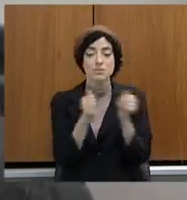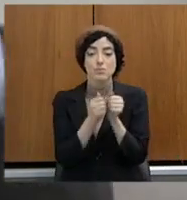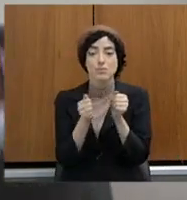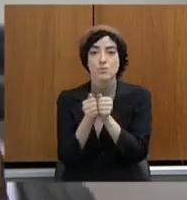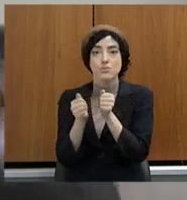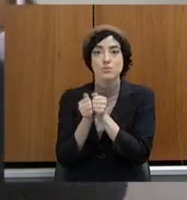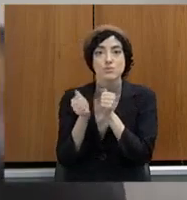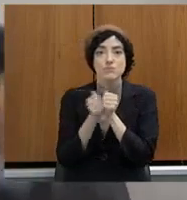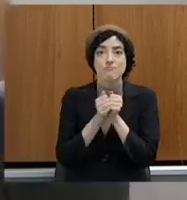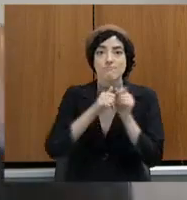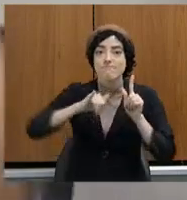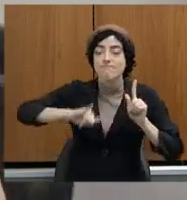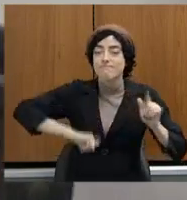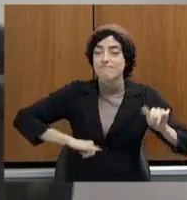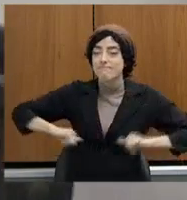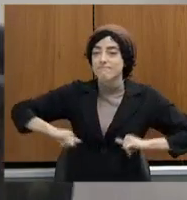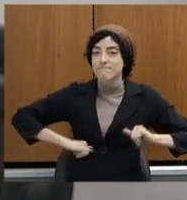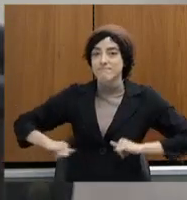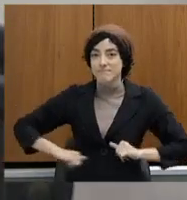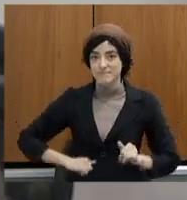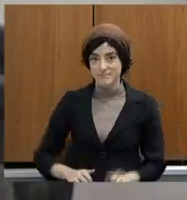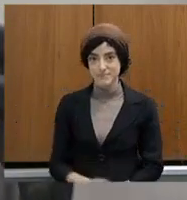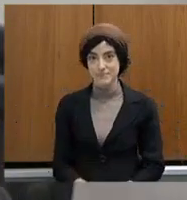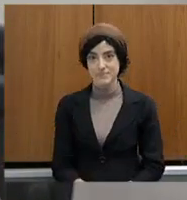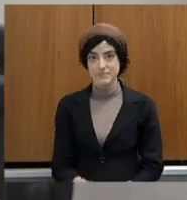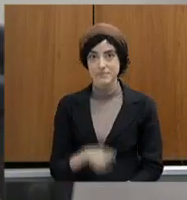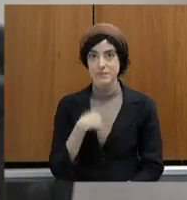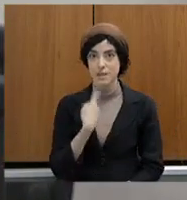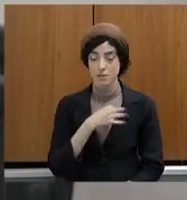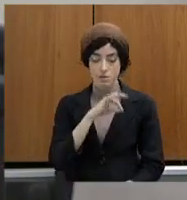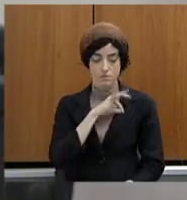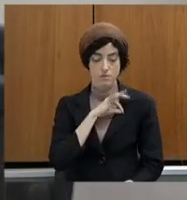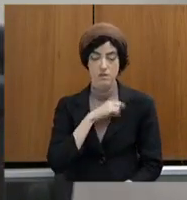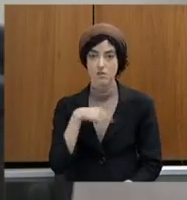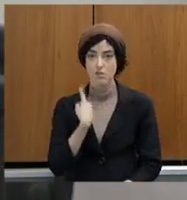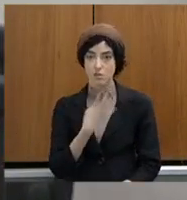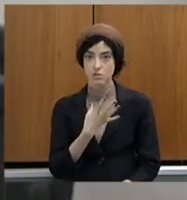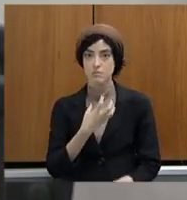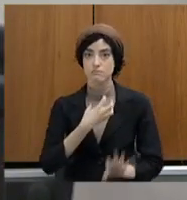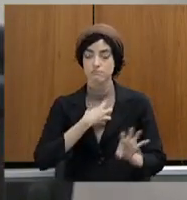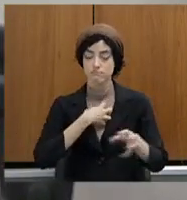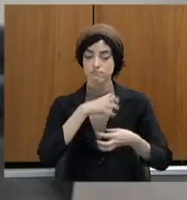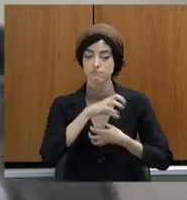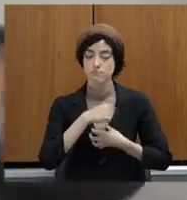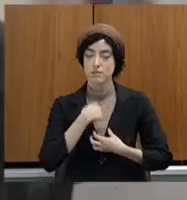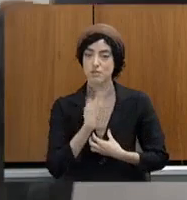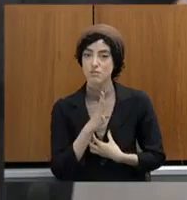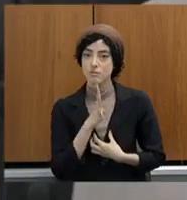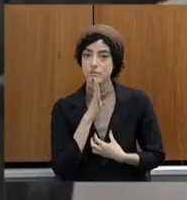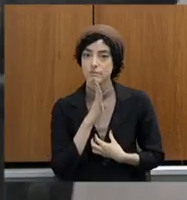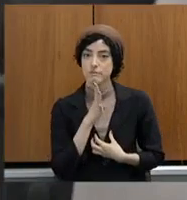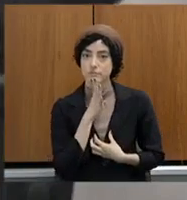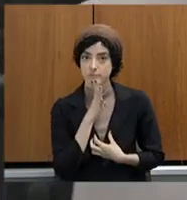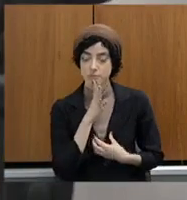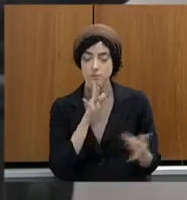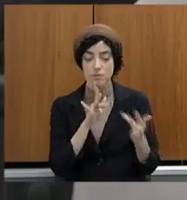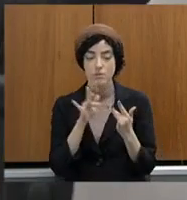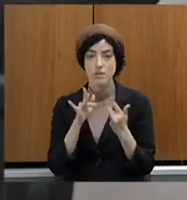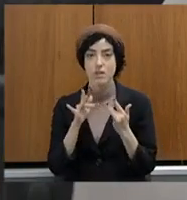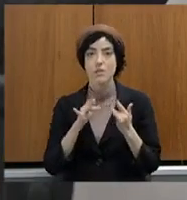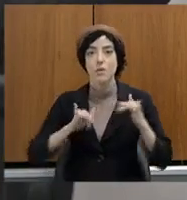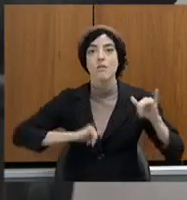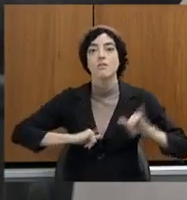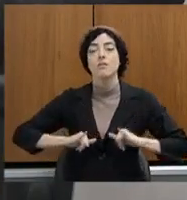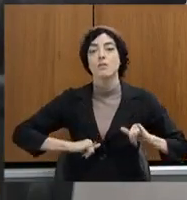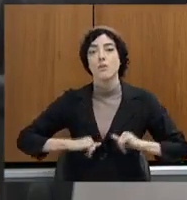nós que somos policiais, nós conhecemos a dor da vítima. Quem não conhece que está sentado atrás da mesa, lá esperando